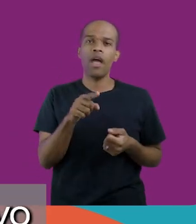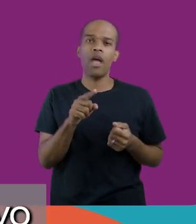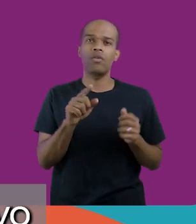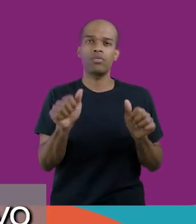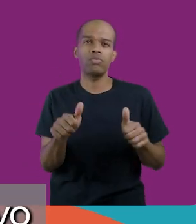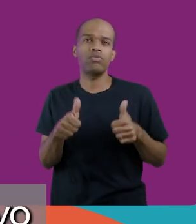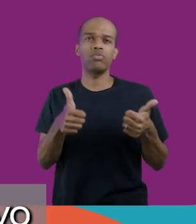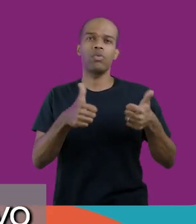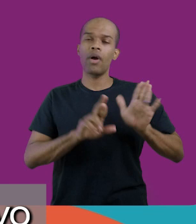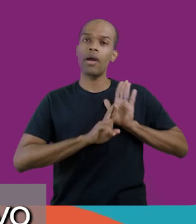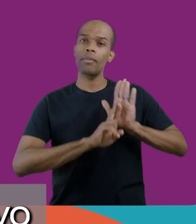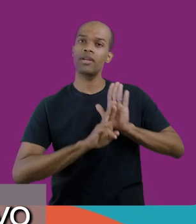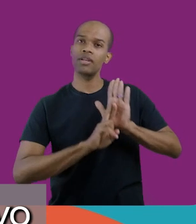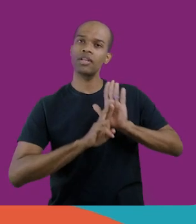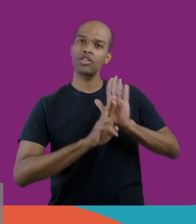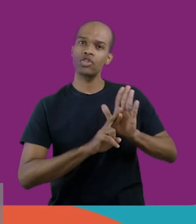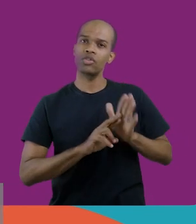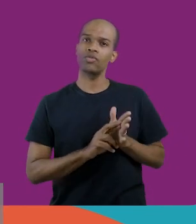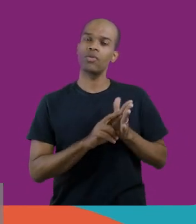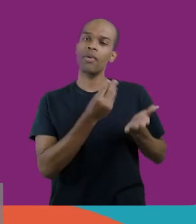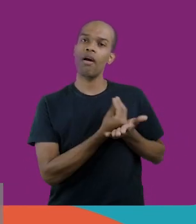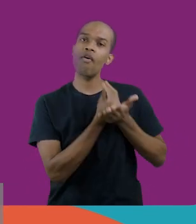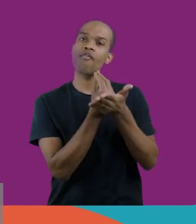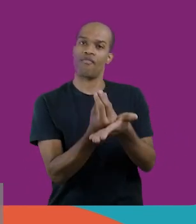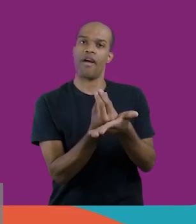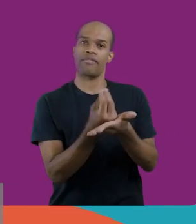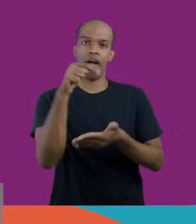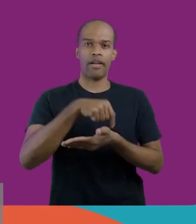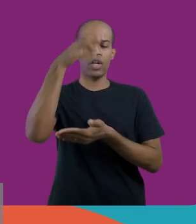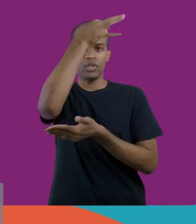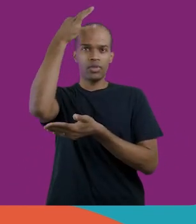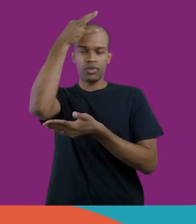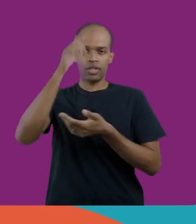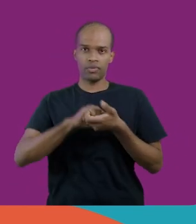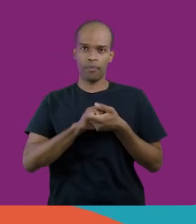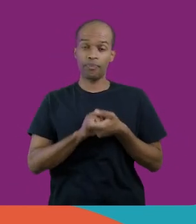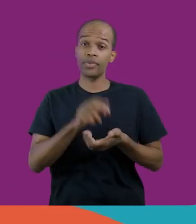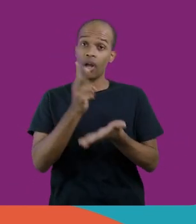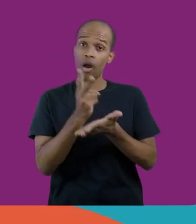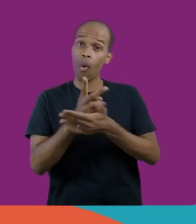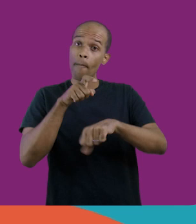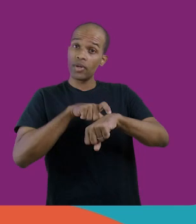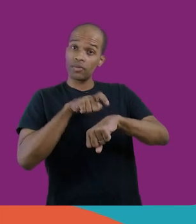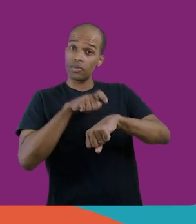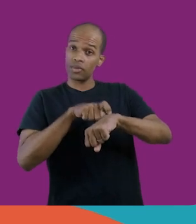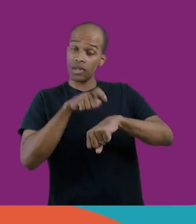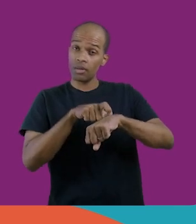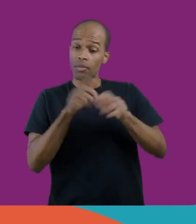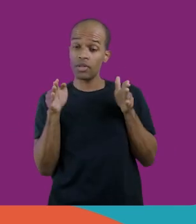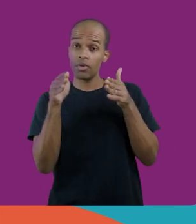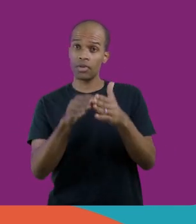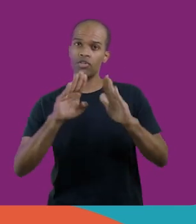salto, seria bastante representativo, para essa oferta aqui no Espírito Santo. Ao mesmo tempo, e aí mais